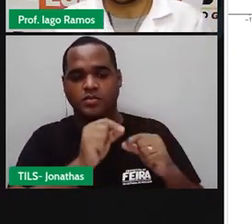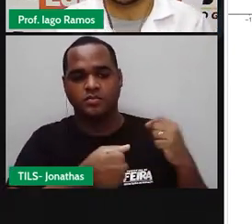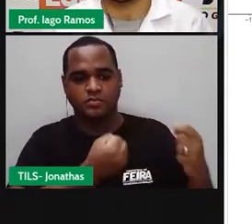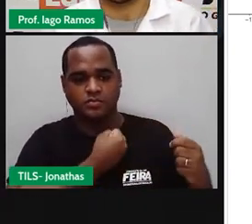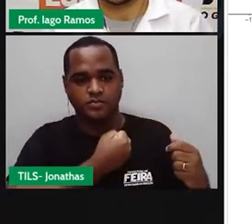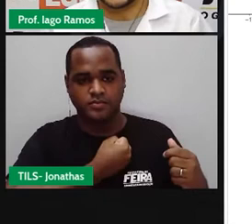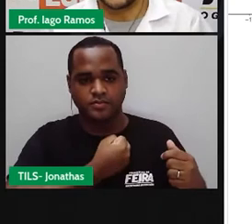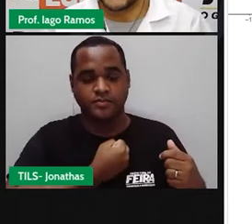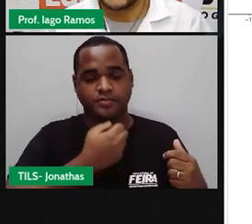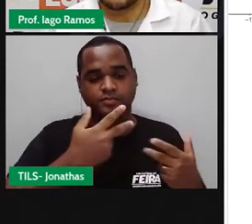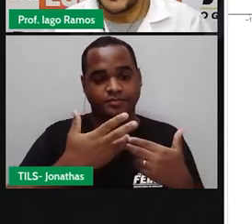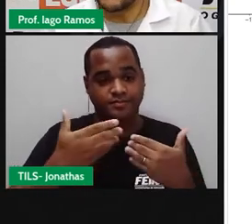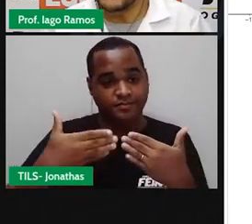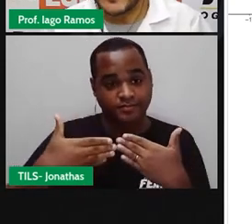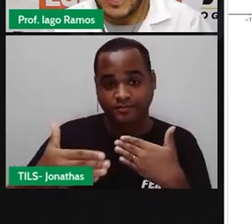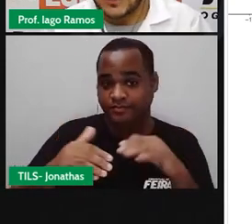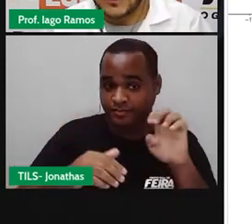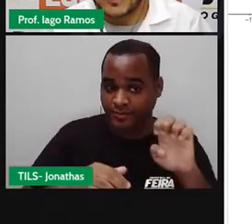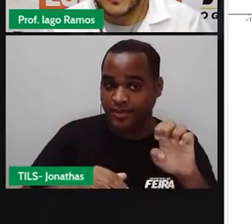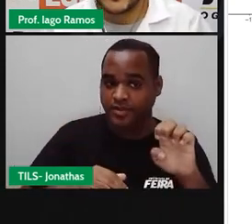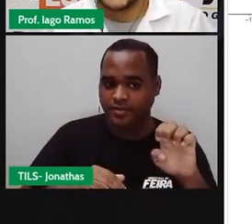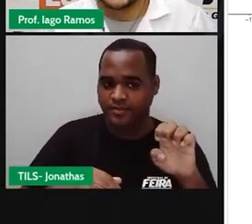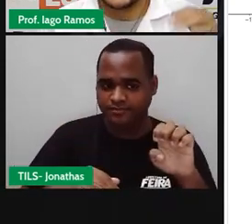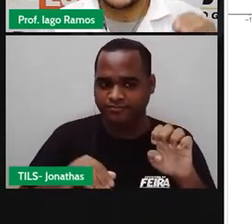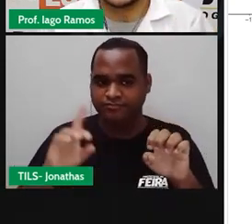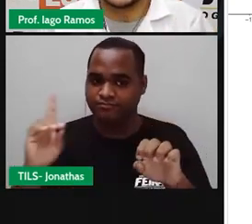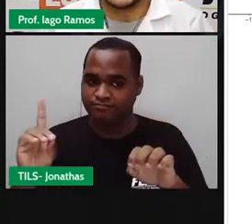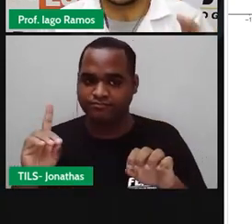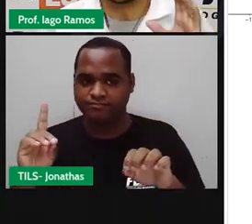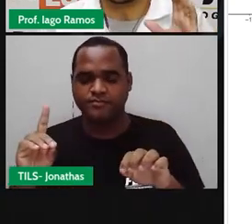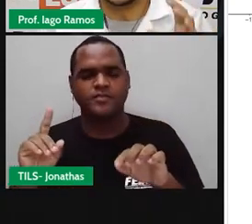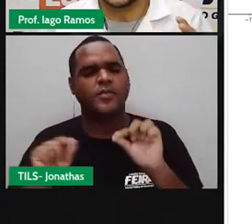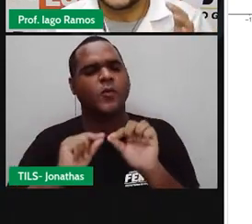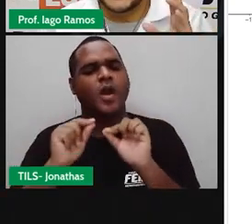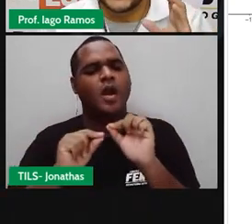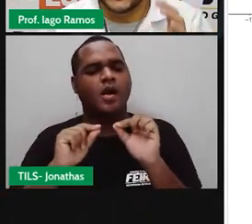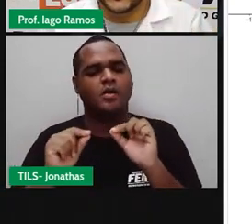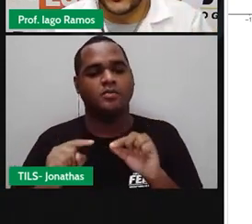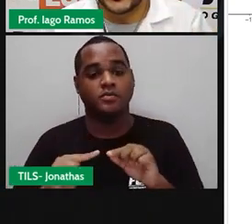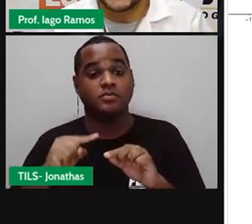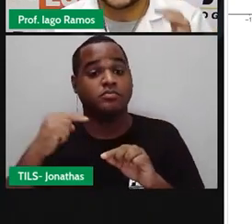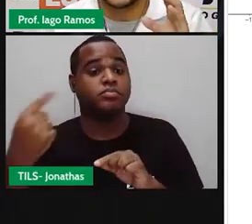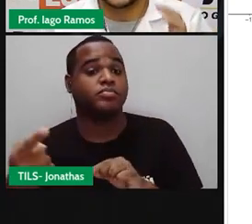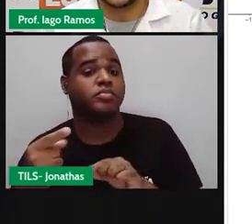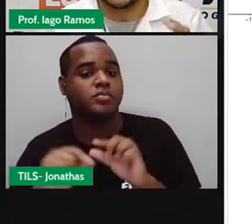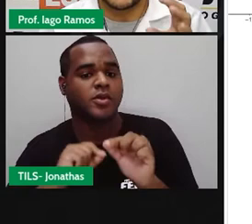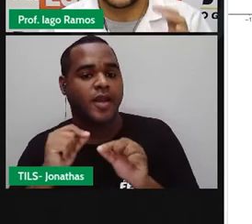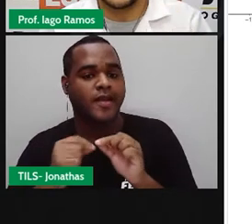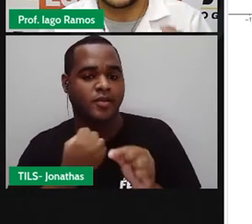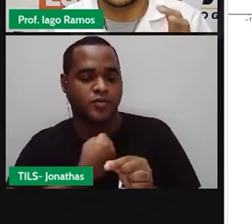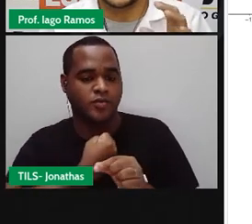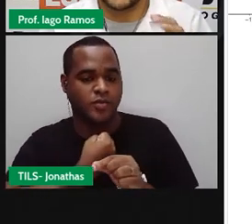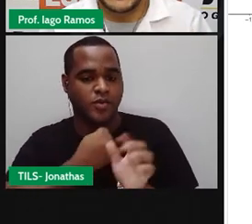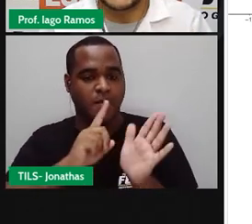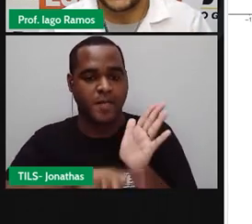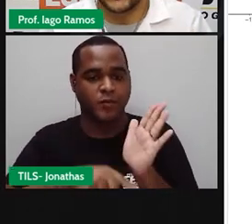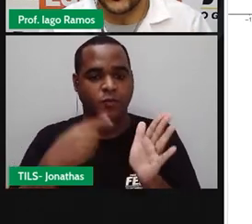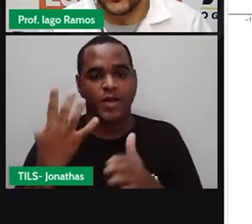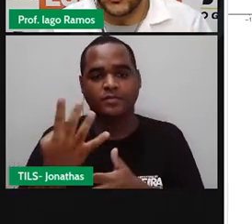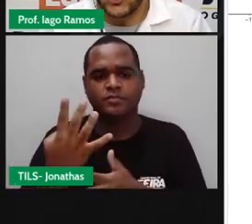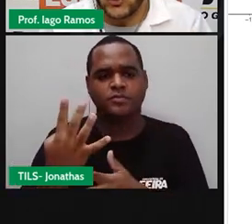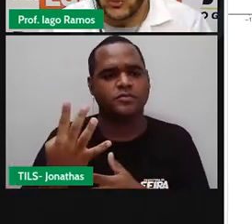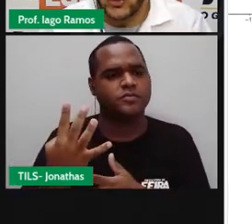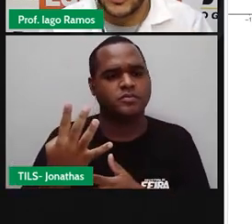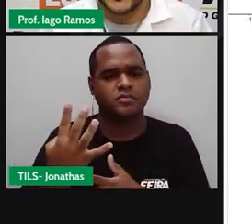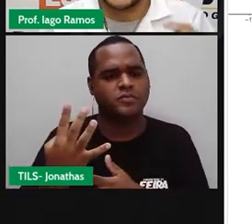fica à esquerda. Então, eu vou te perguntar, quem é o sucessor do número menos quatro?